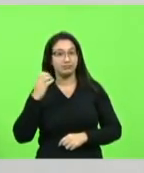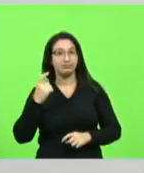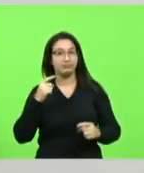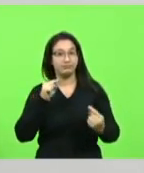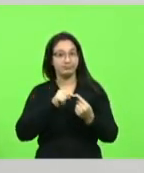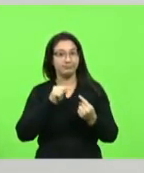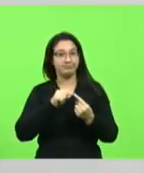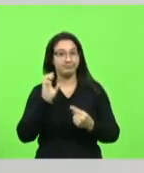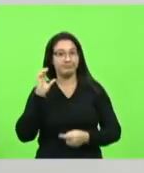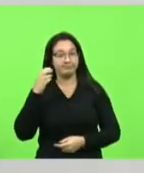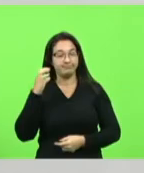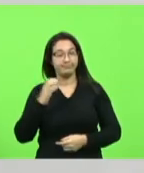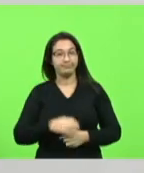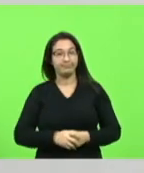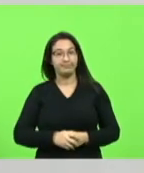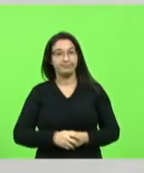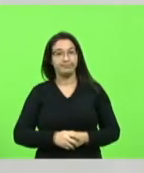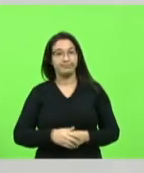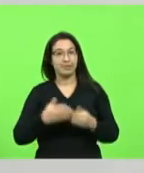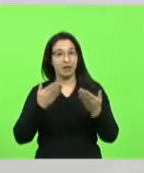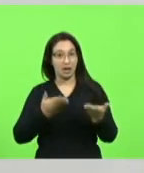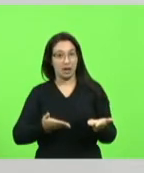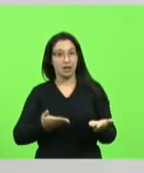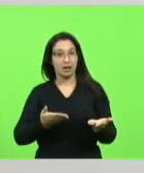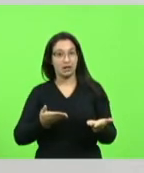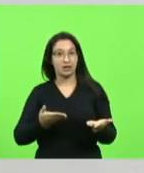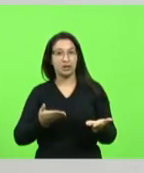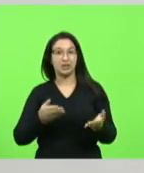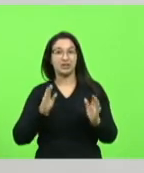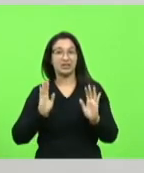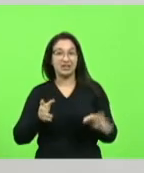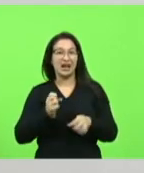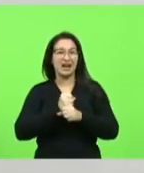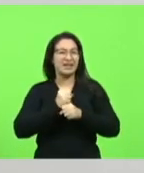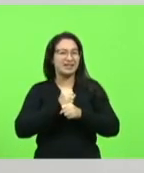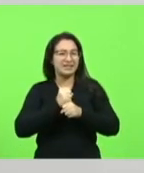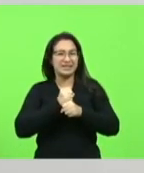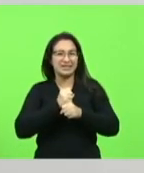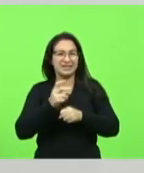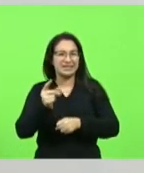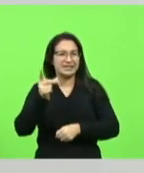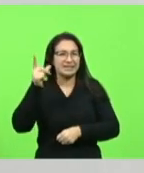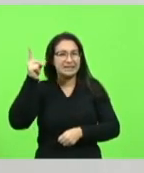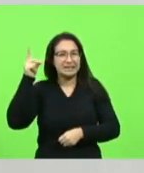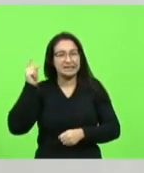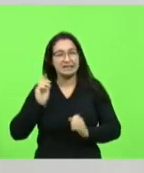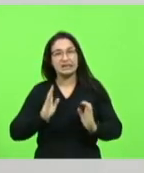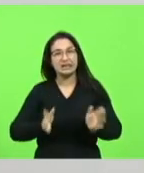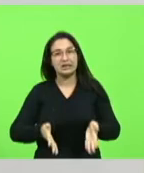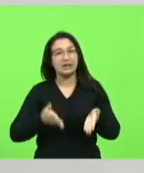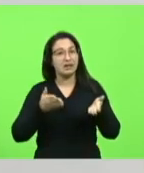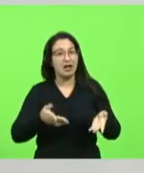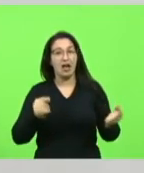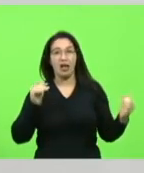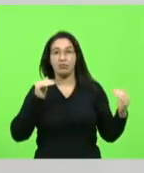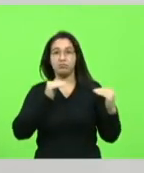que a política existe há milhares de anos e ela é a mesma